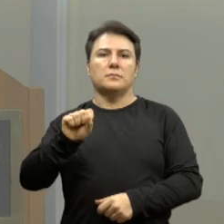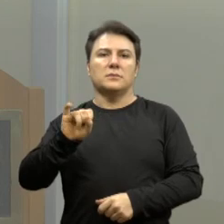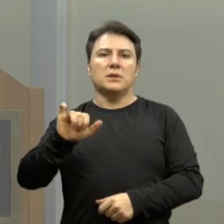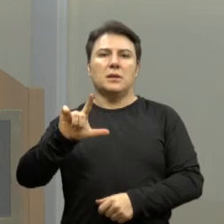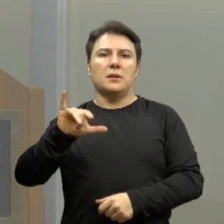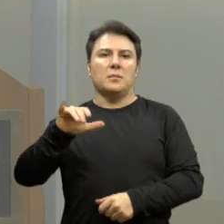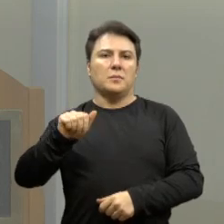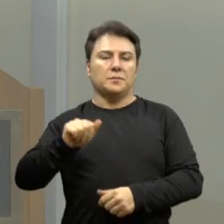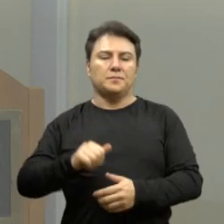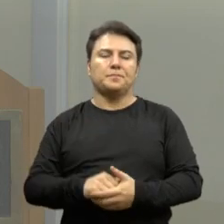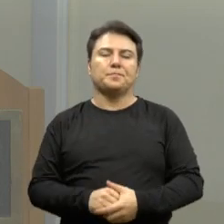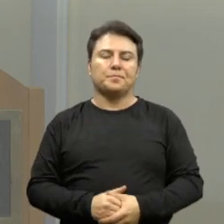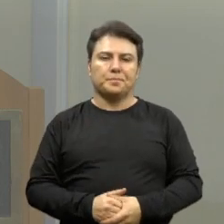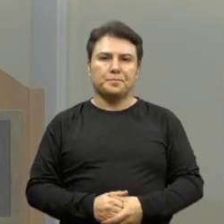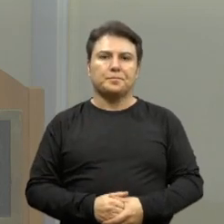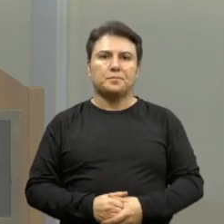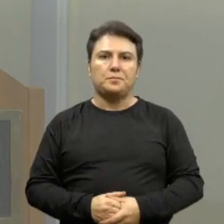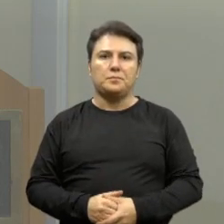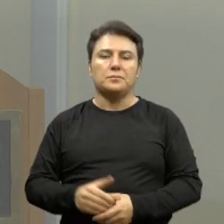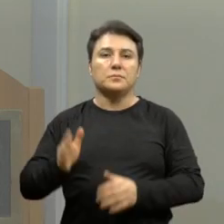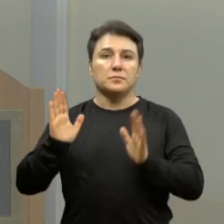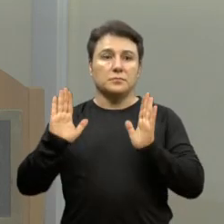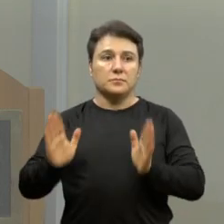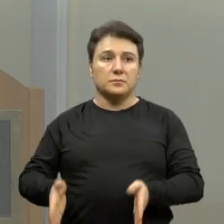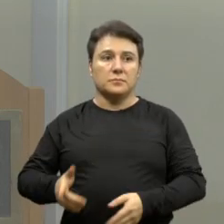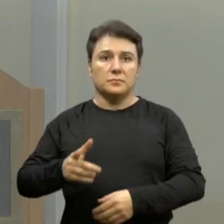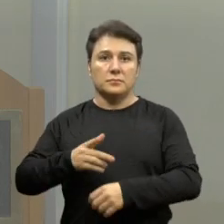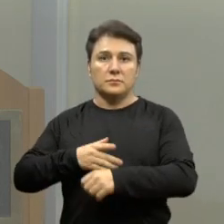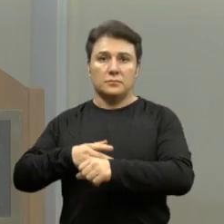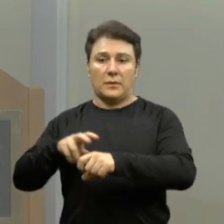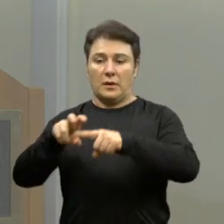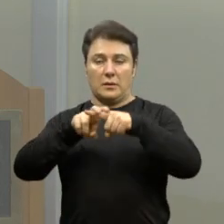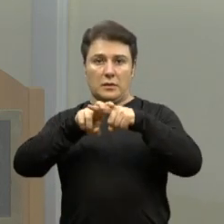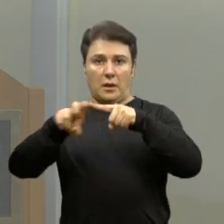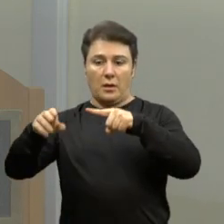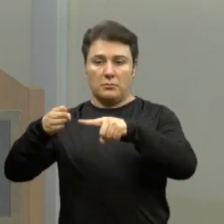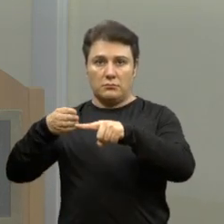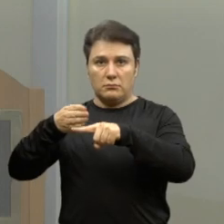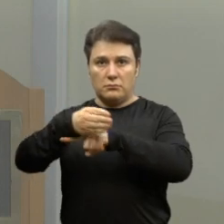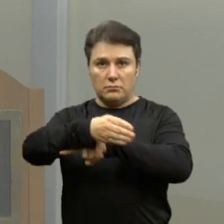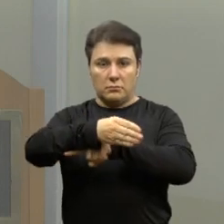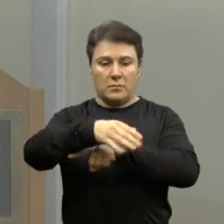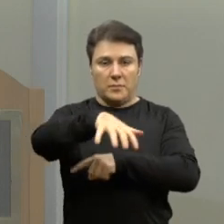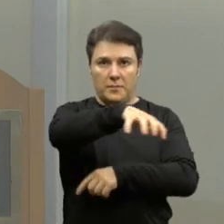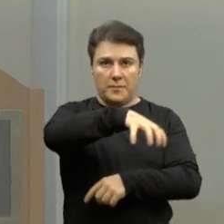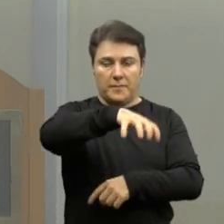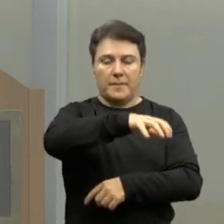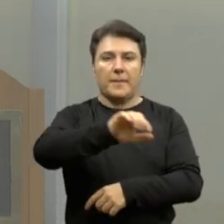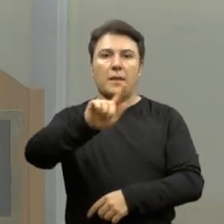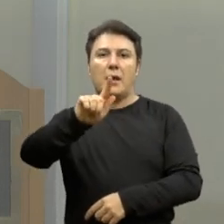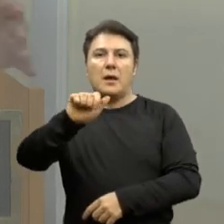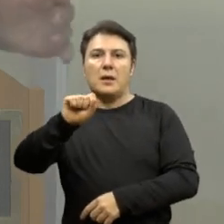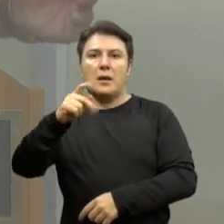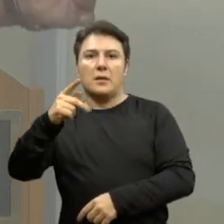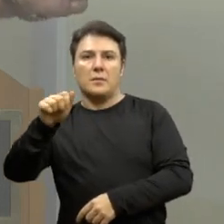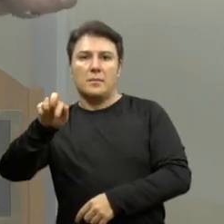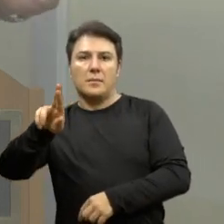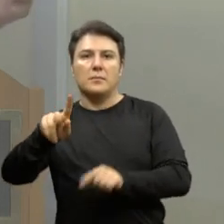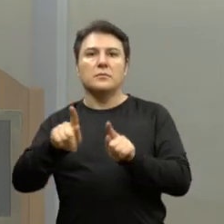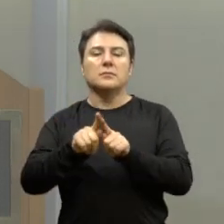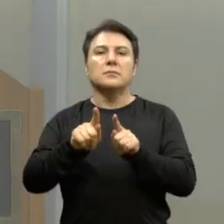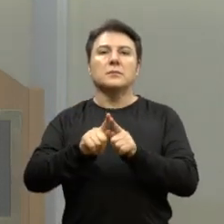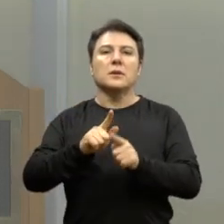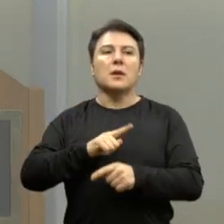após a abertura da passagem sobre a linha Férrea, Jardim Brasília, Vila Gaspar, e aquela